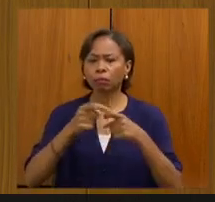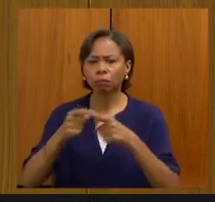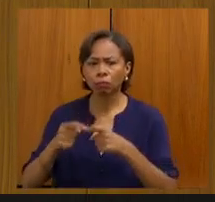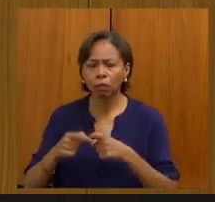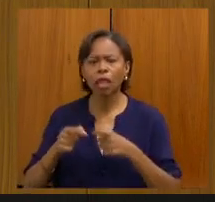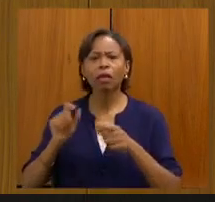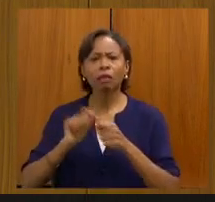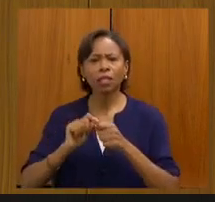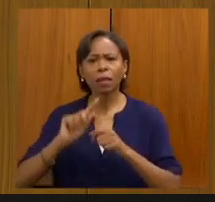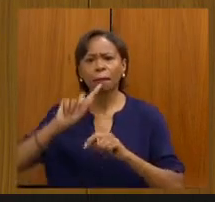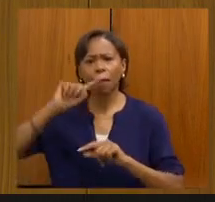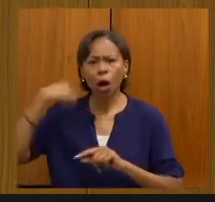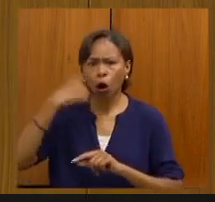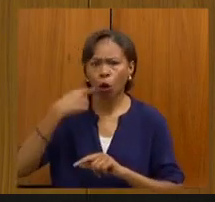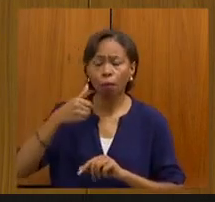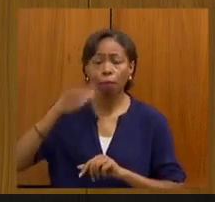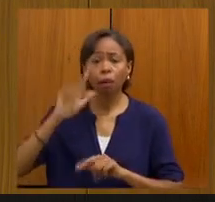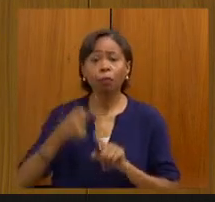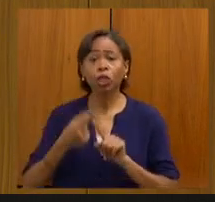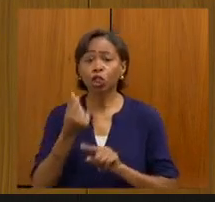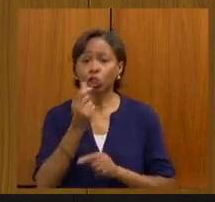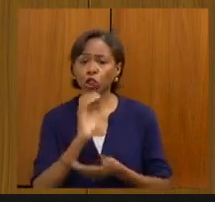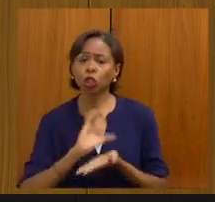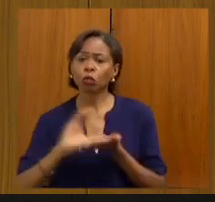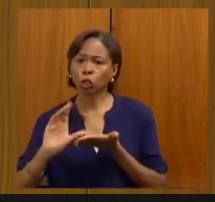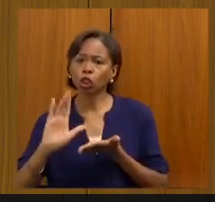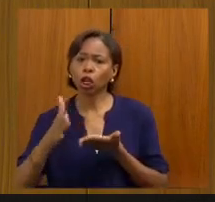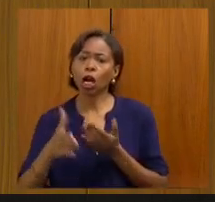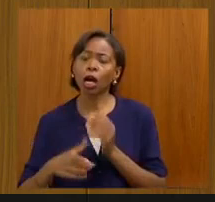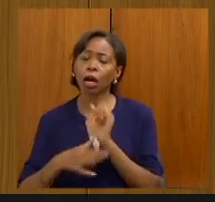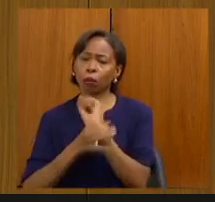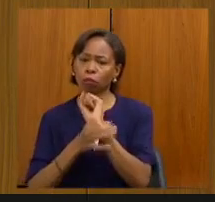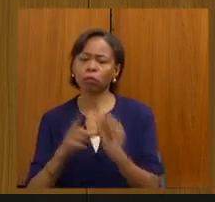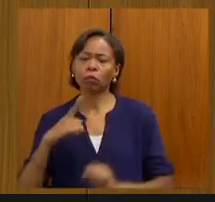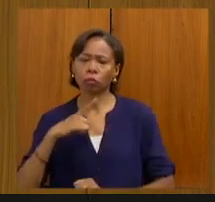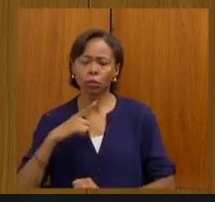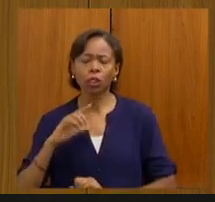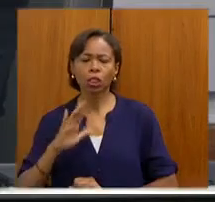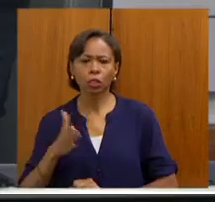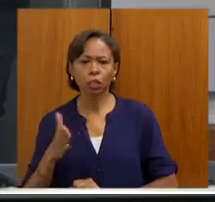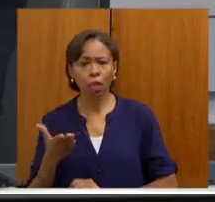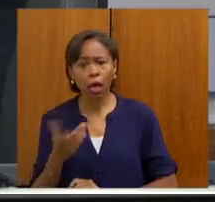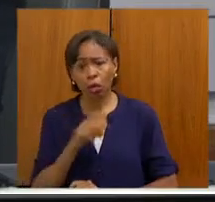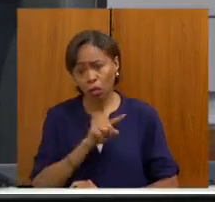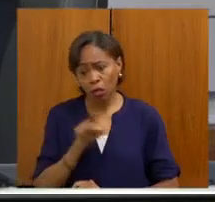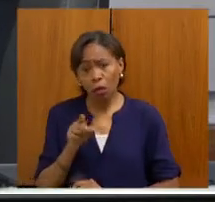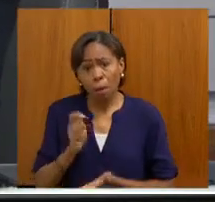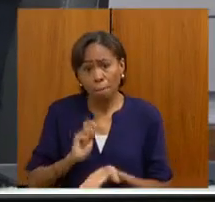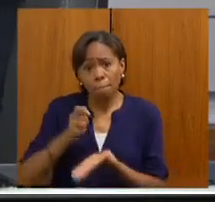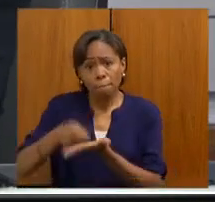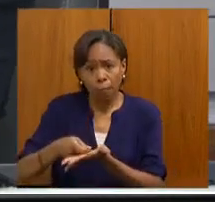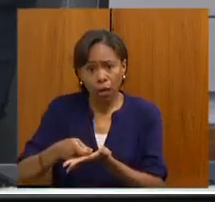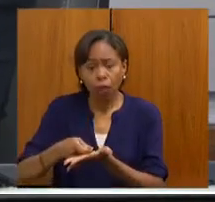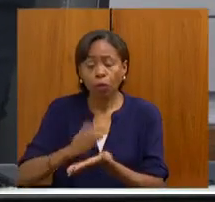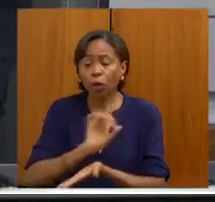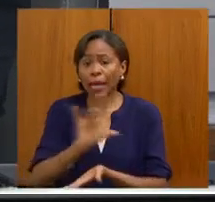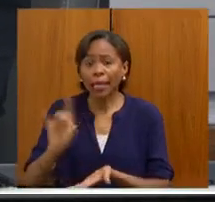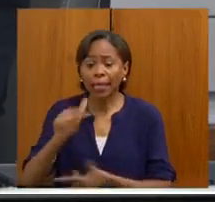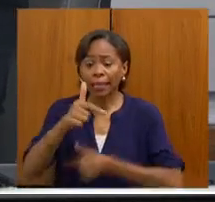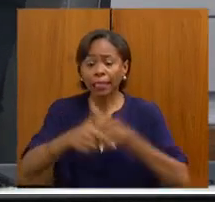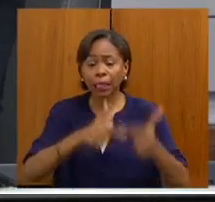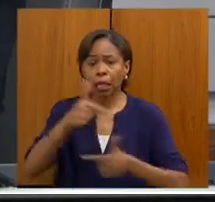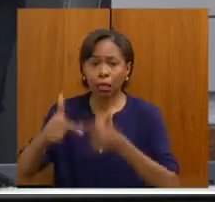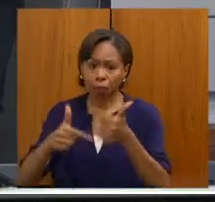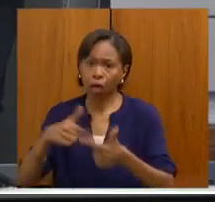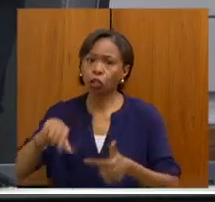porque o dinheiro já está garantido, apesar que lá não é pleno, mas o dinheiro vai ser pago por produção e